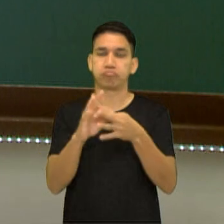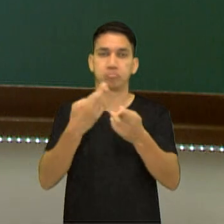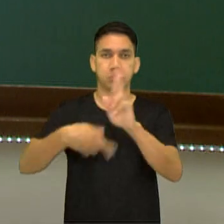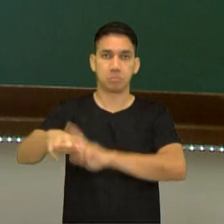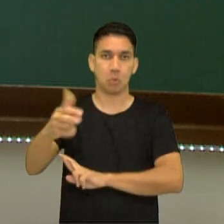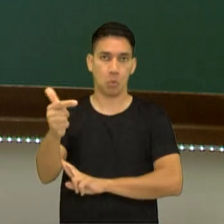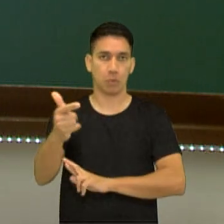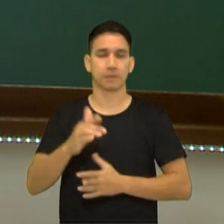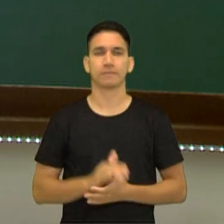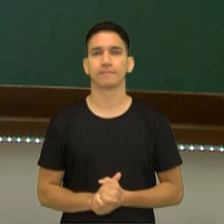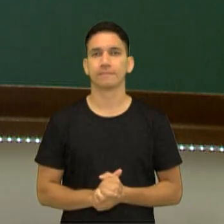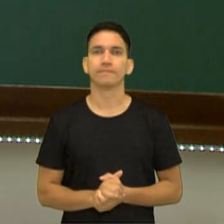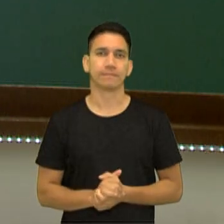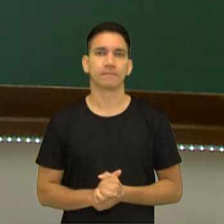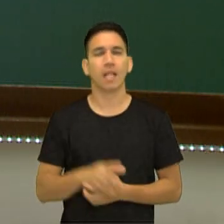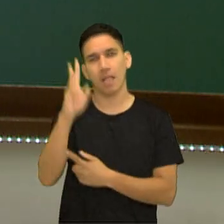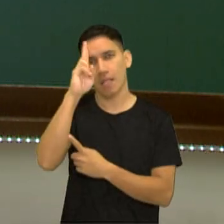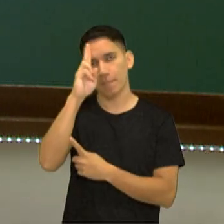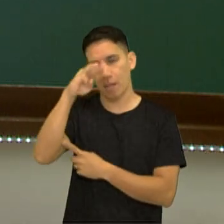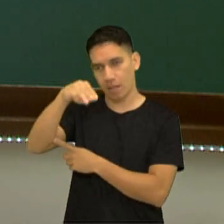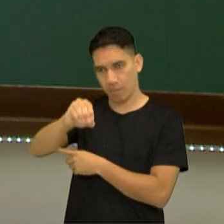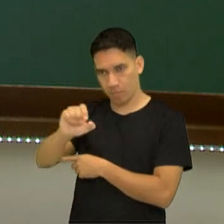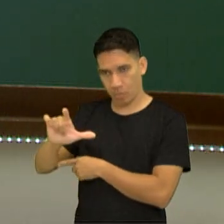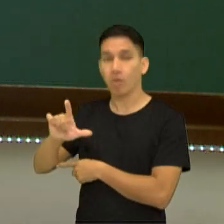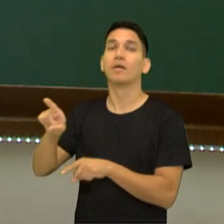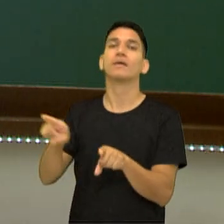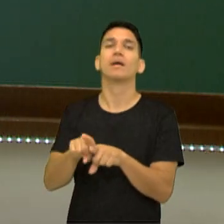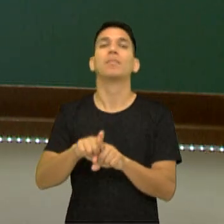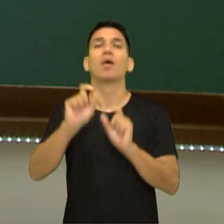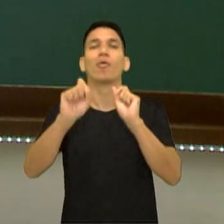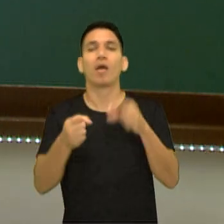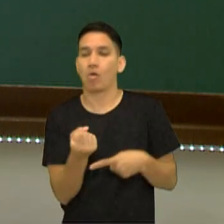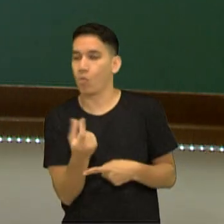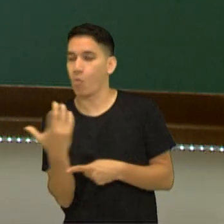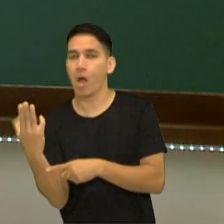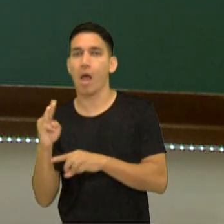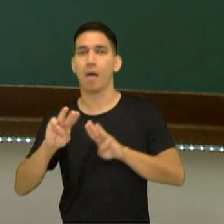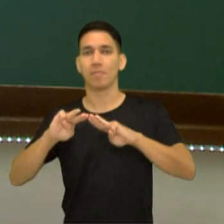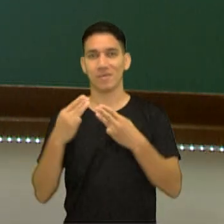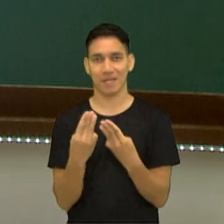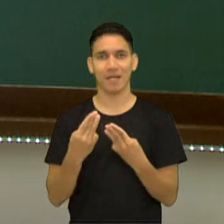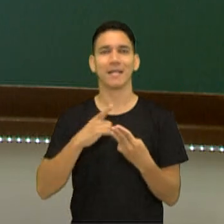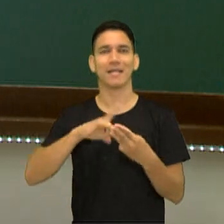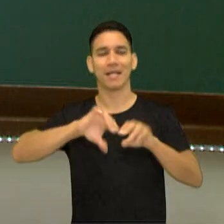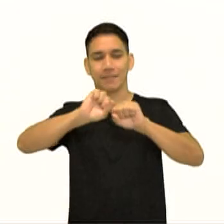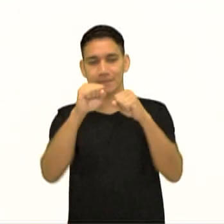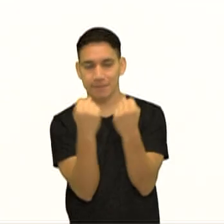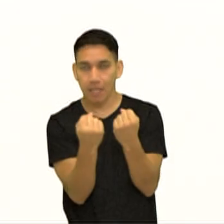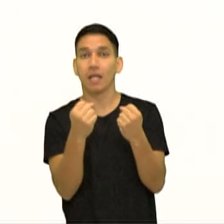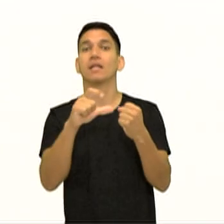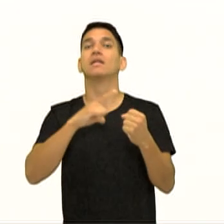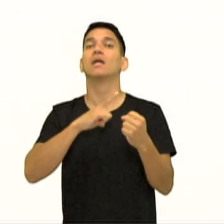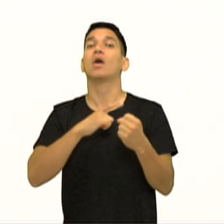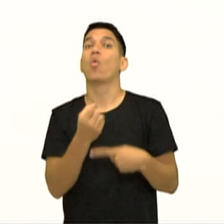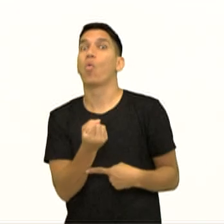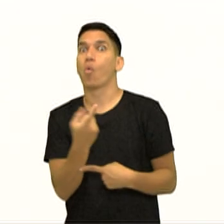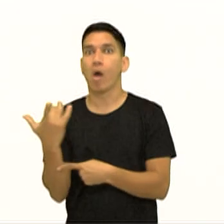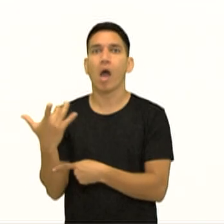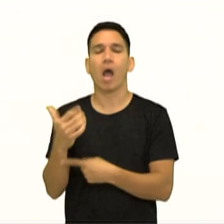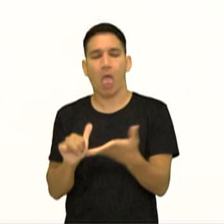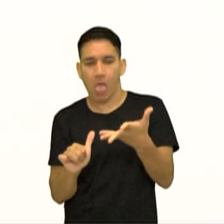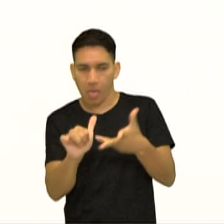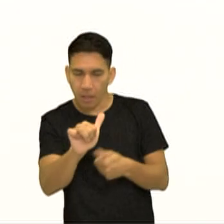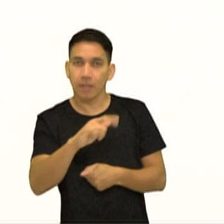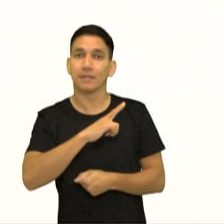Vamos lembrar um pouquinho sobre mol. Mol é a quantidade de matéria de um sistema que contém tantas entidades elementares